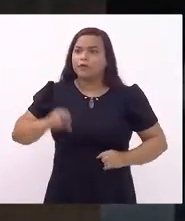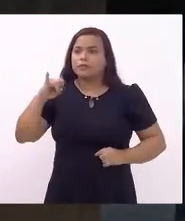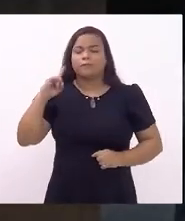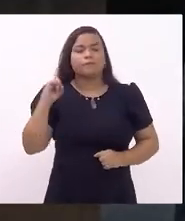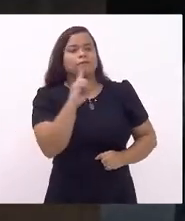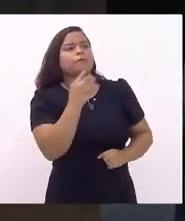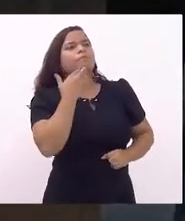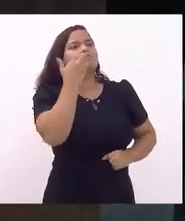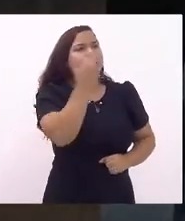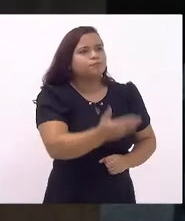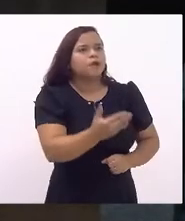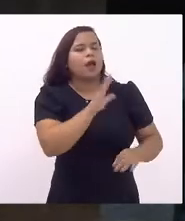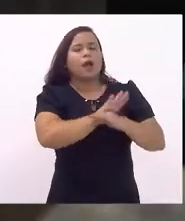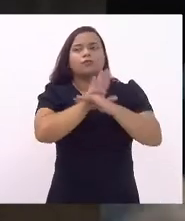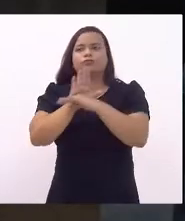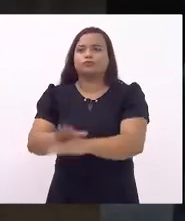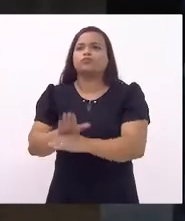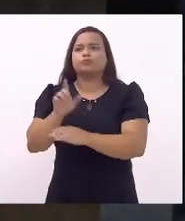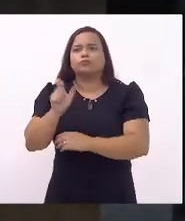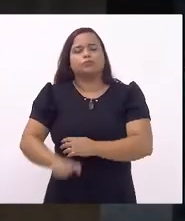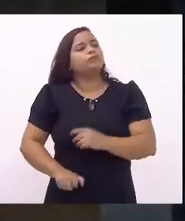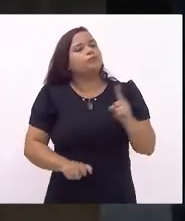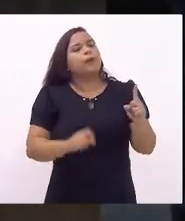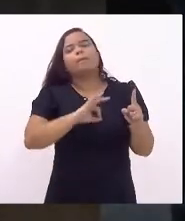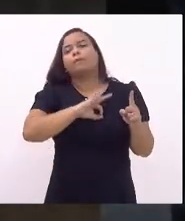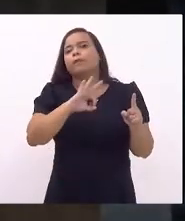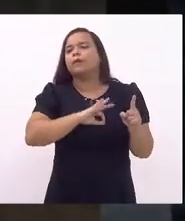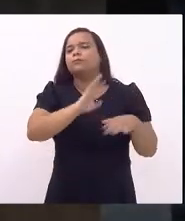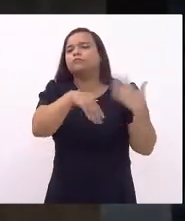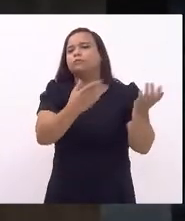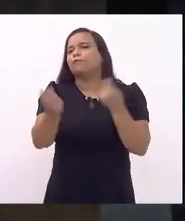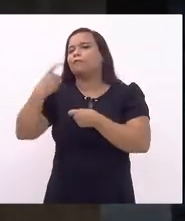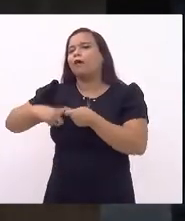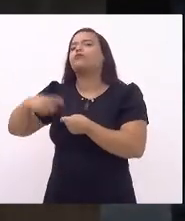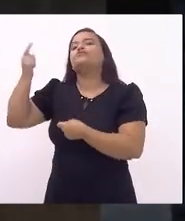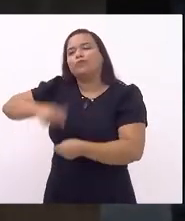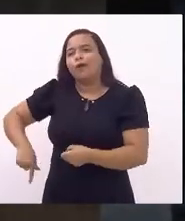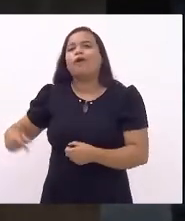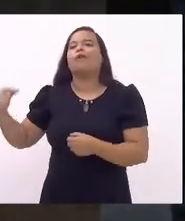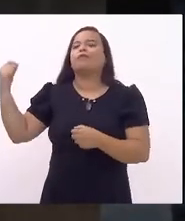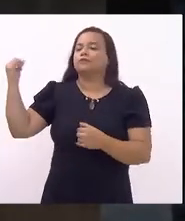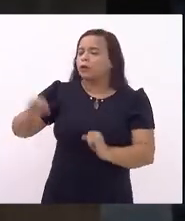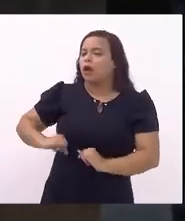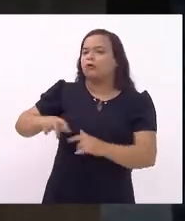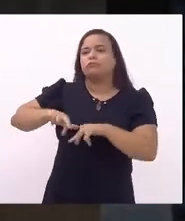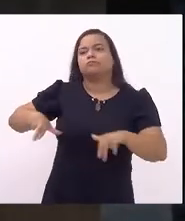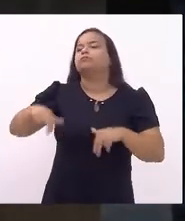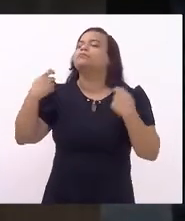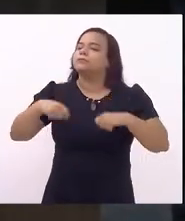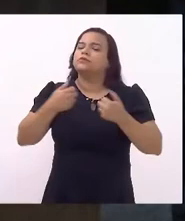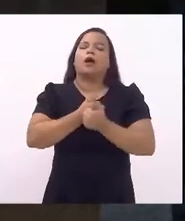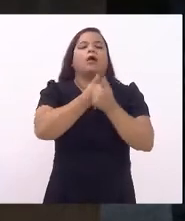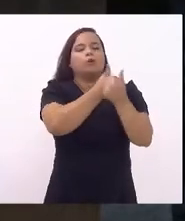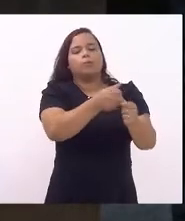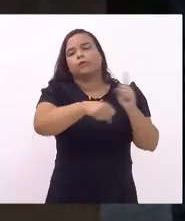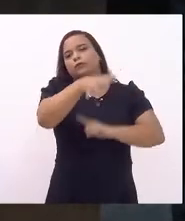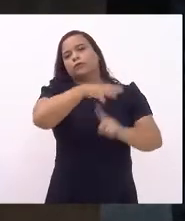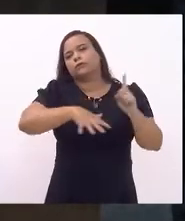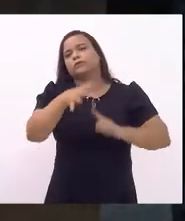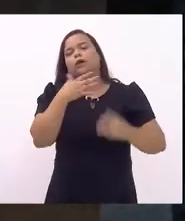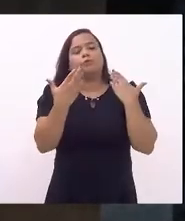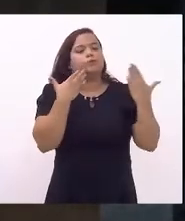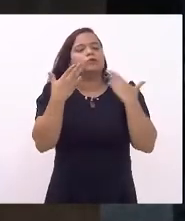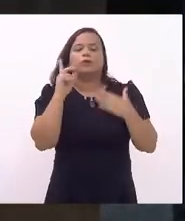inclusive na polícia civil. Então, sentido, todo o acompanhamento psicológico e social é